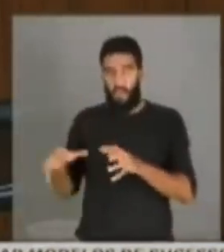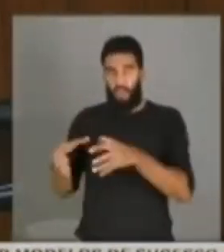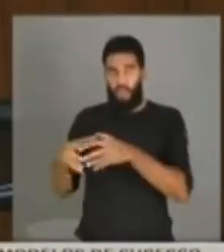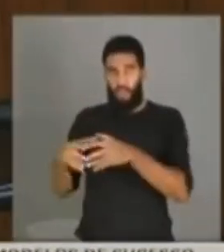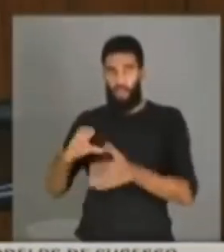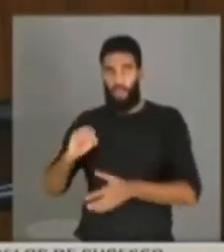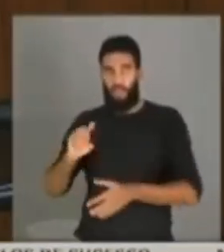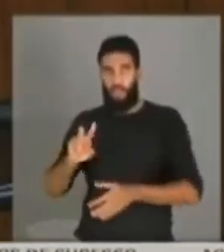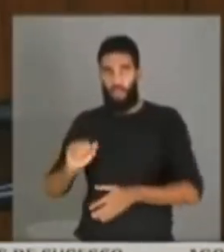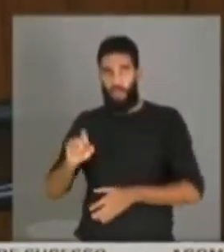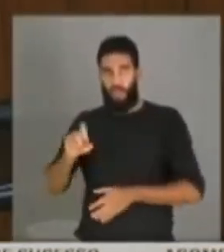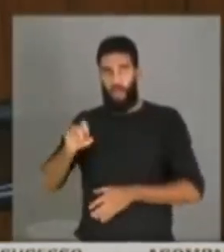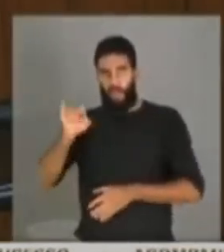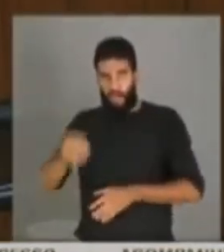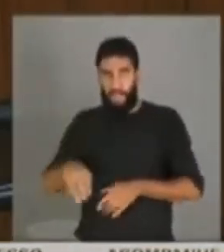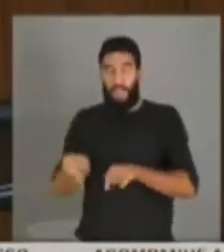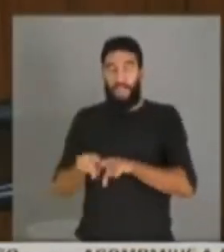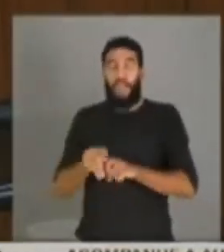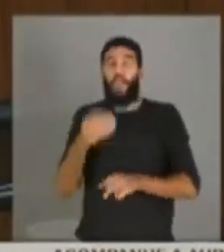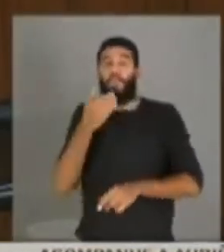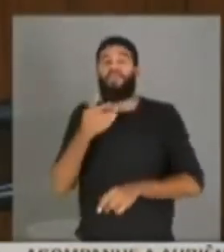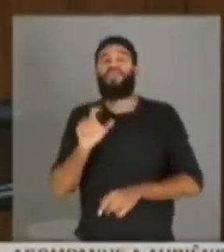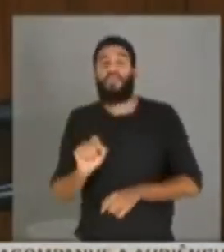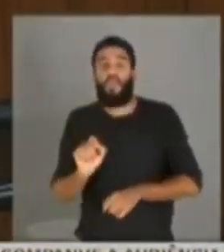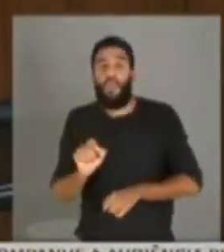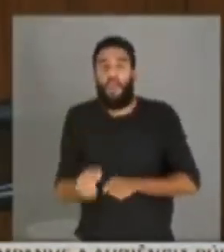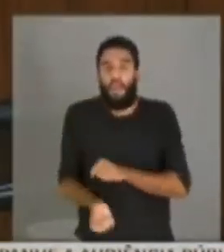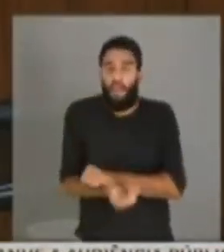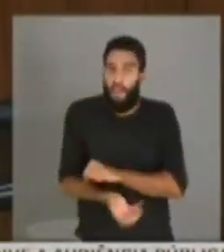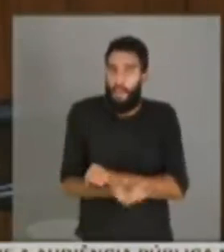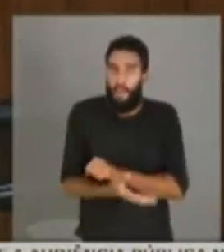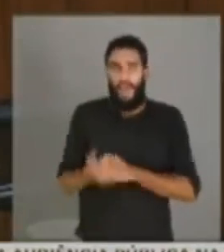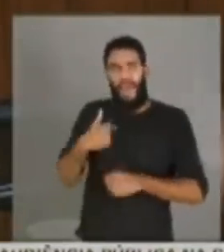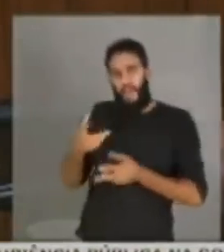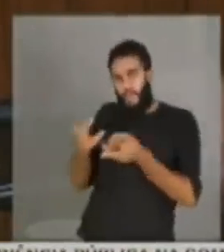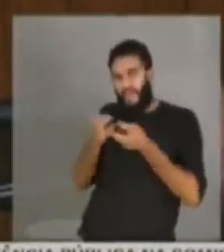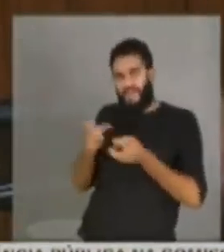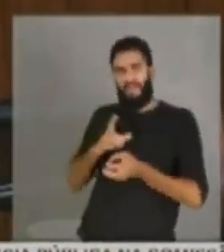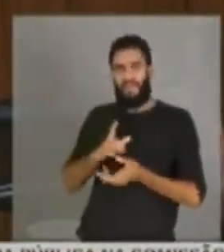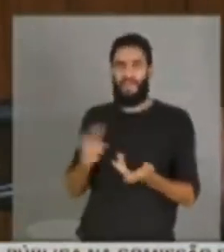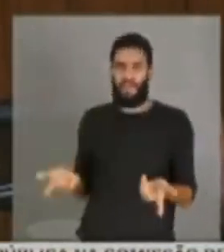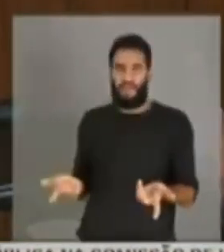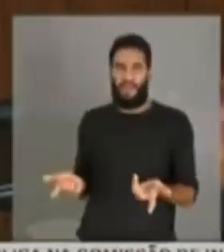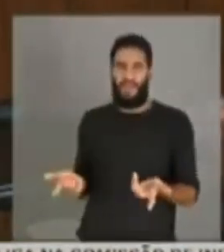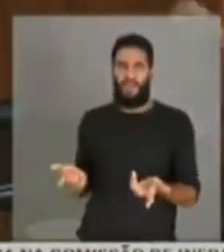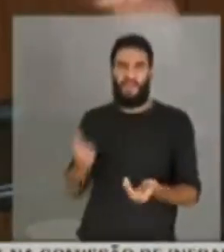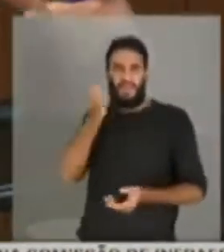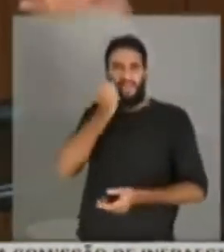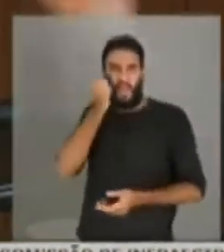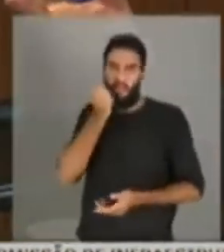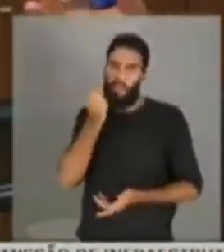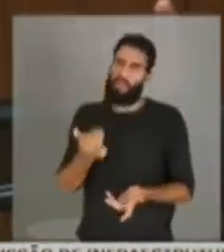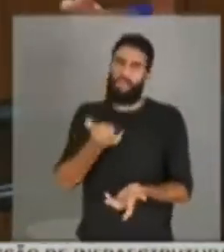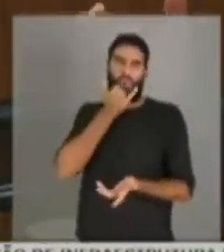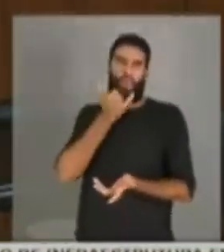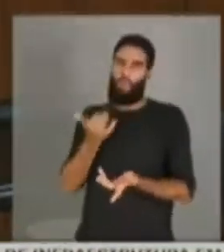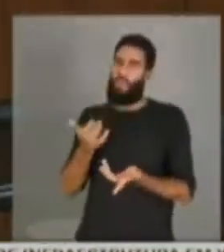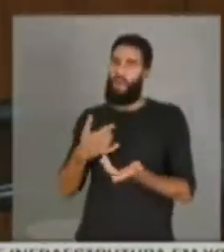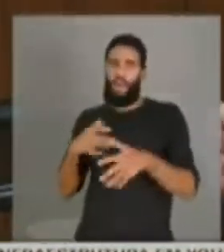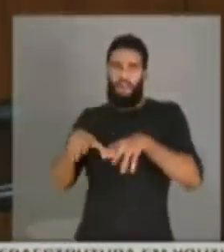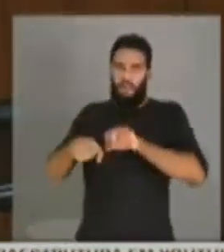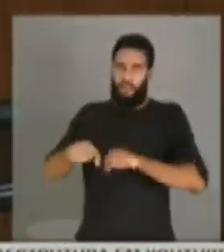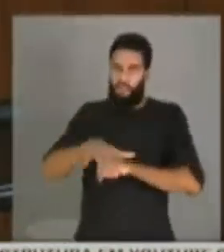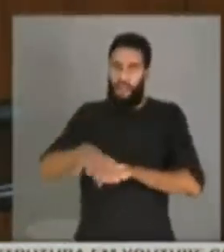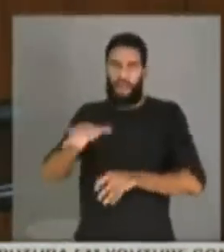inúmeras irregularidades com pedido de propina. E quando eu vejo senadores aqui, com todo respeito, tem formação, ou não deve ter formação na área